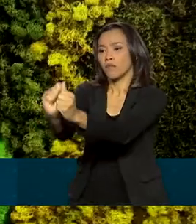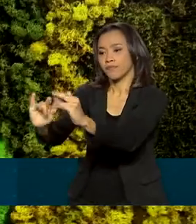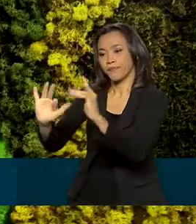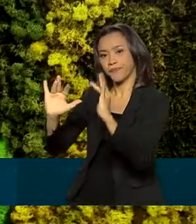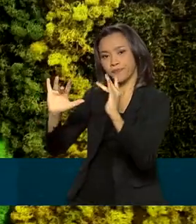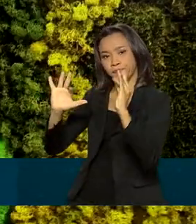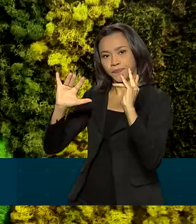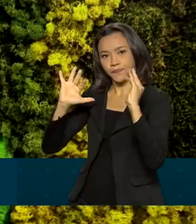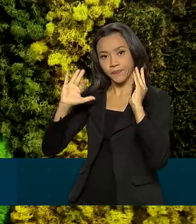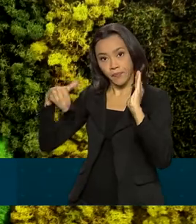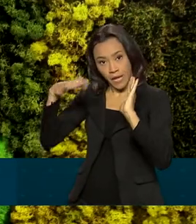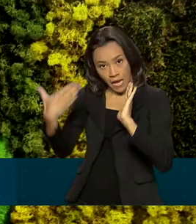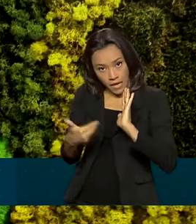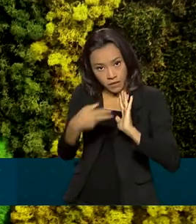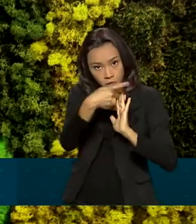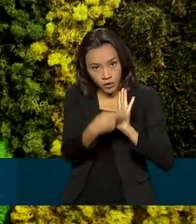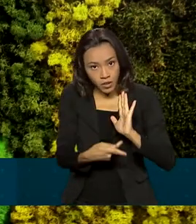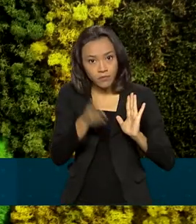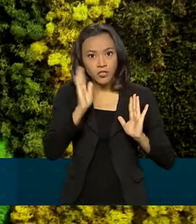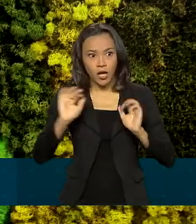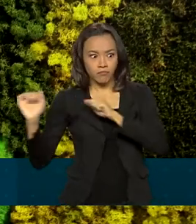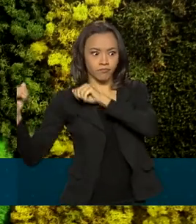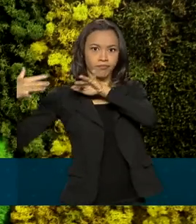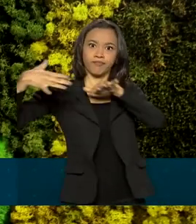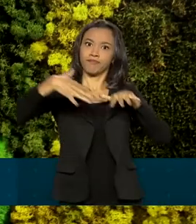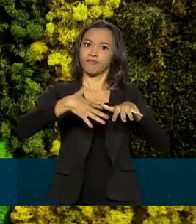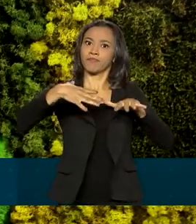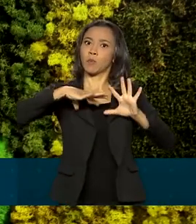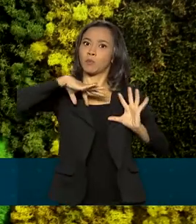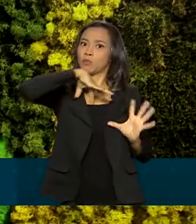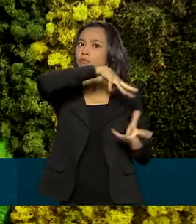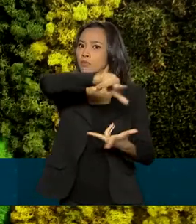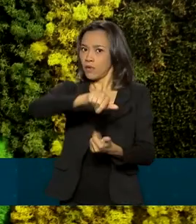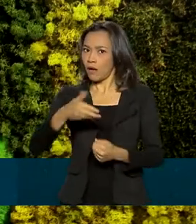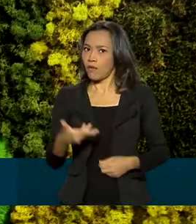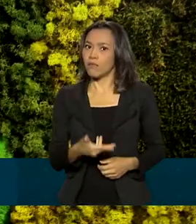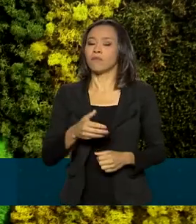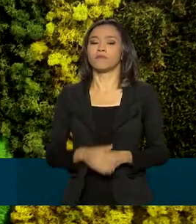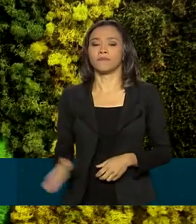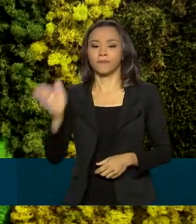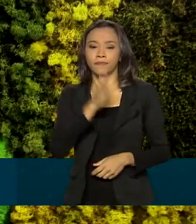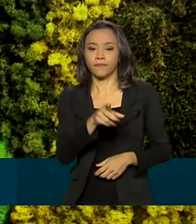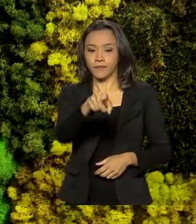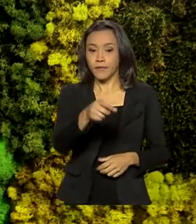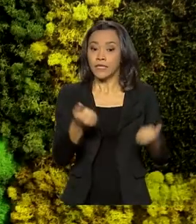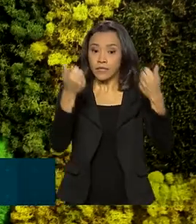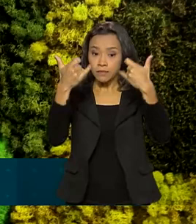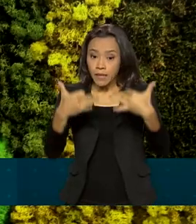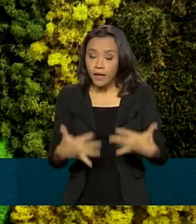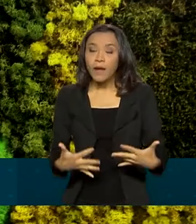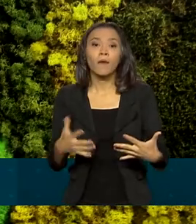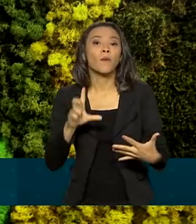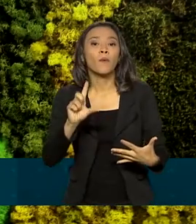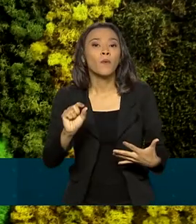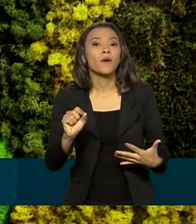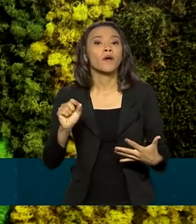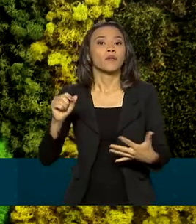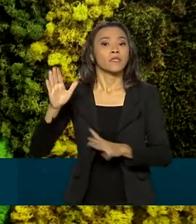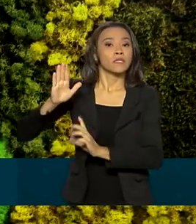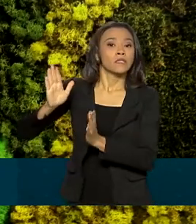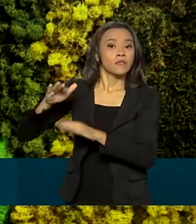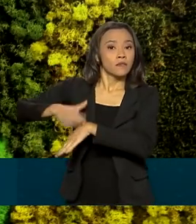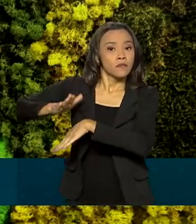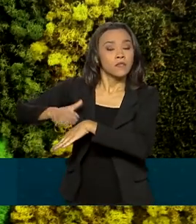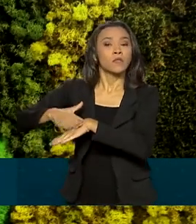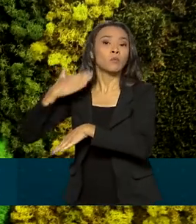ambiente. Esse projeto já ganhou reconhecimento internacional. Mais ou menos está calculado, segundo o Banco Mundial,